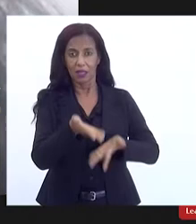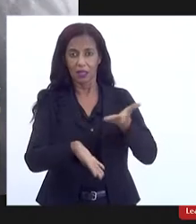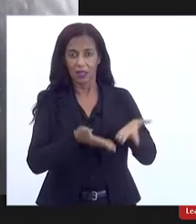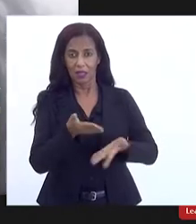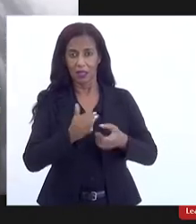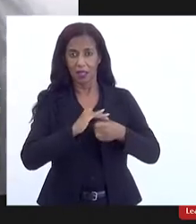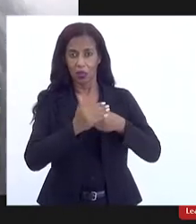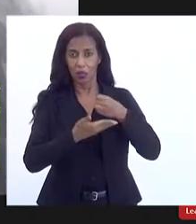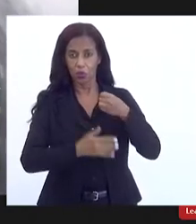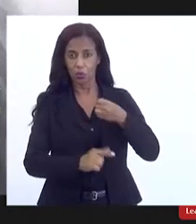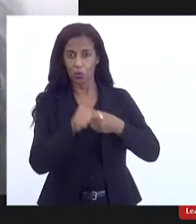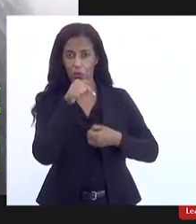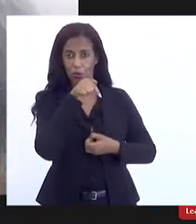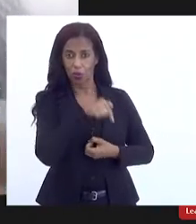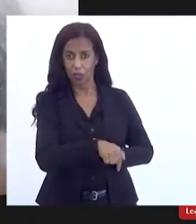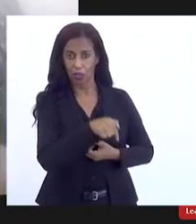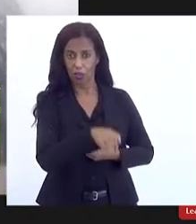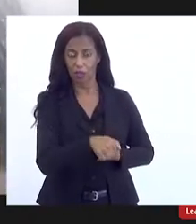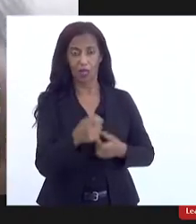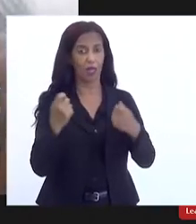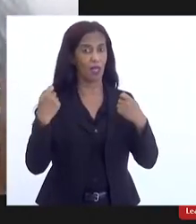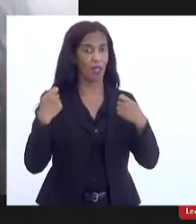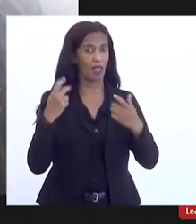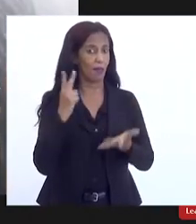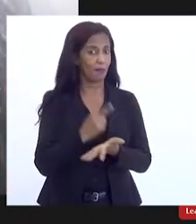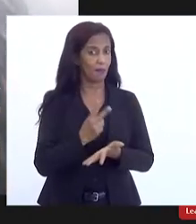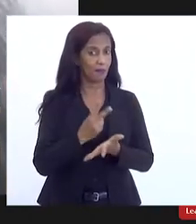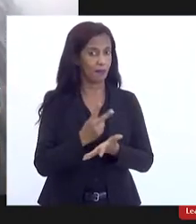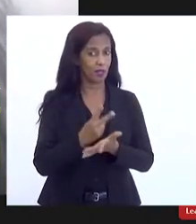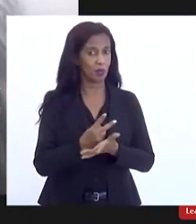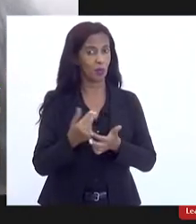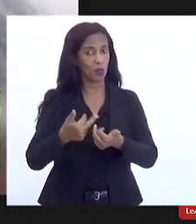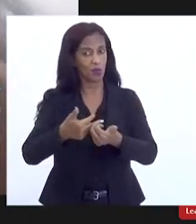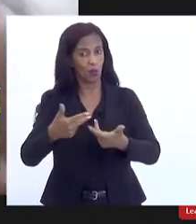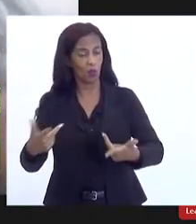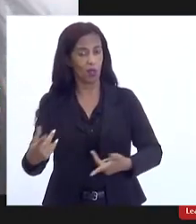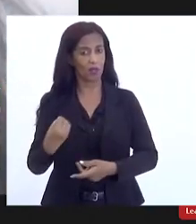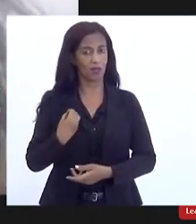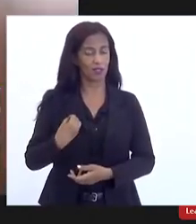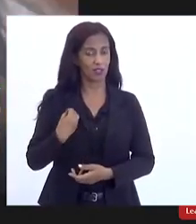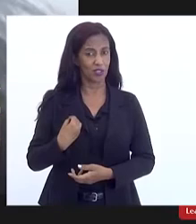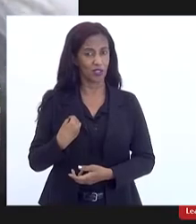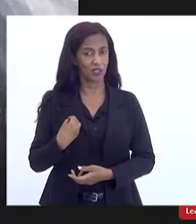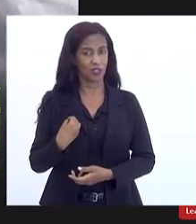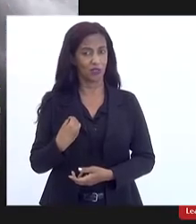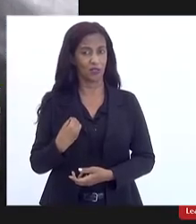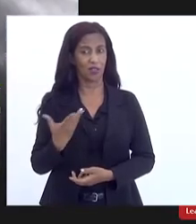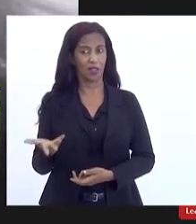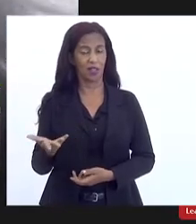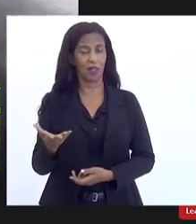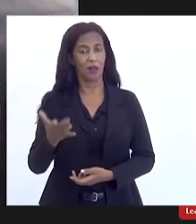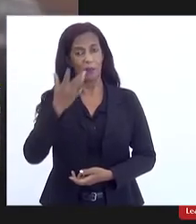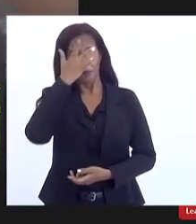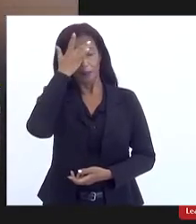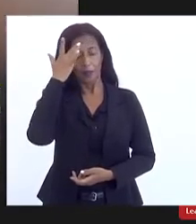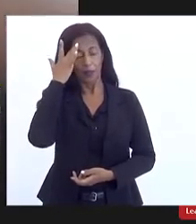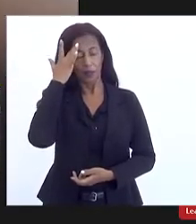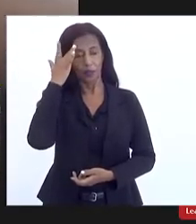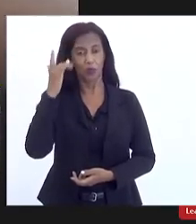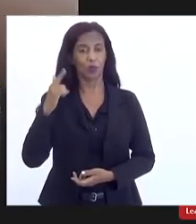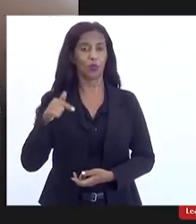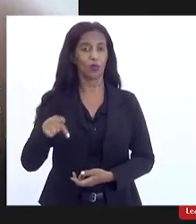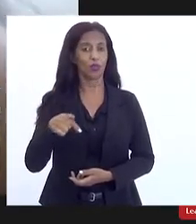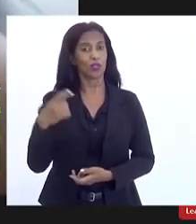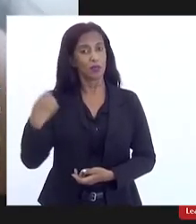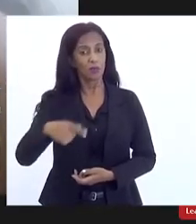esgoto aqui em Barra do Piraí é a mesma coisa que garantir qualidade de água e de vida para as pessoas que são abastecidas